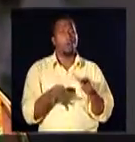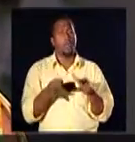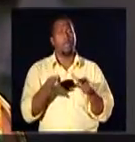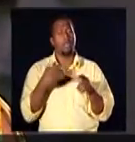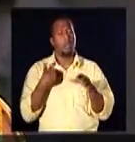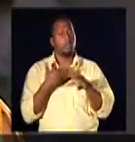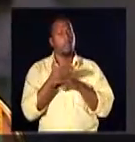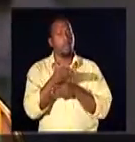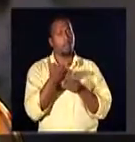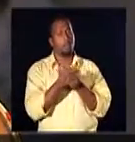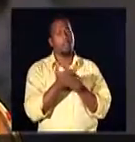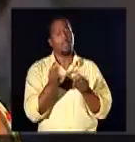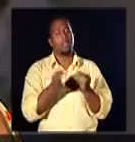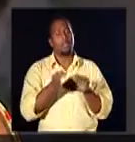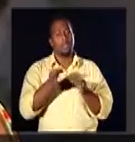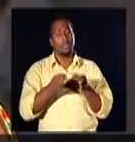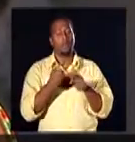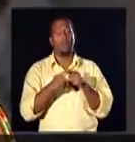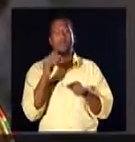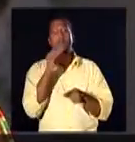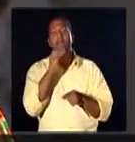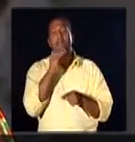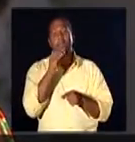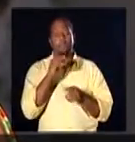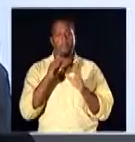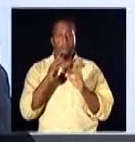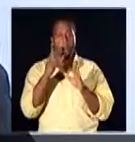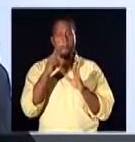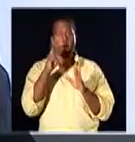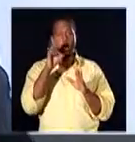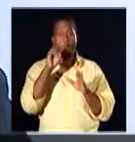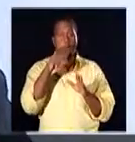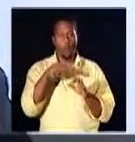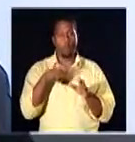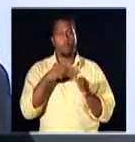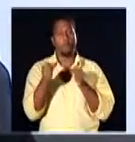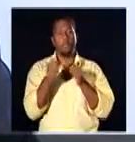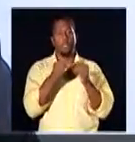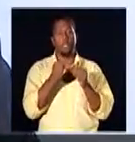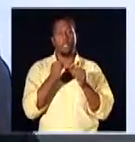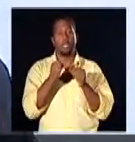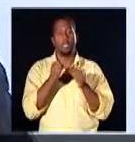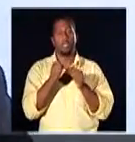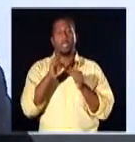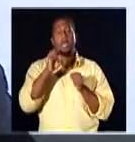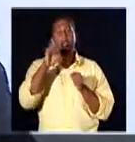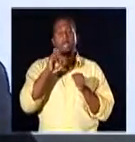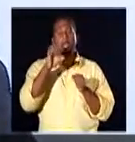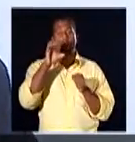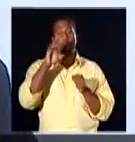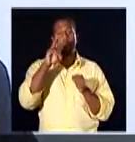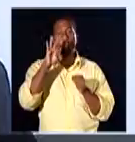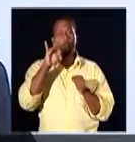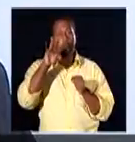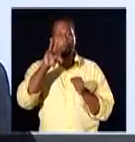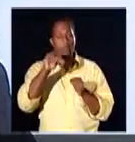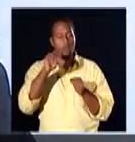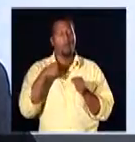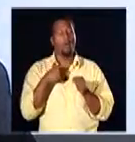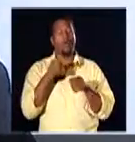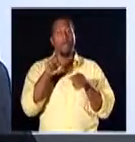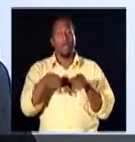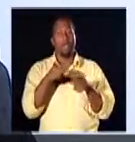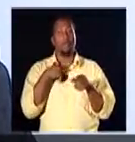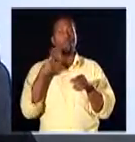adequado para a gente da entrada, porque é mais rápido. O PROCON é um órgão do poder executivo, de âmbito estadual, onde